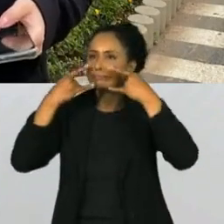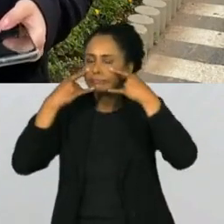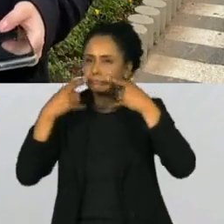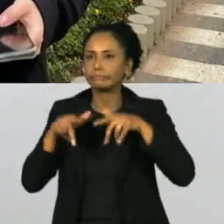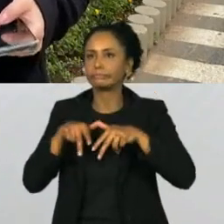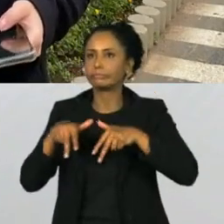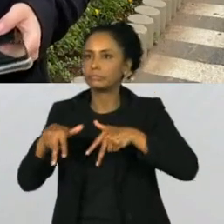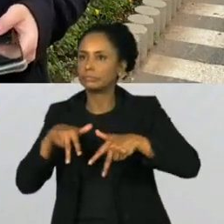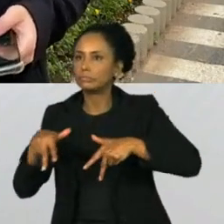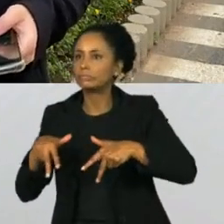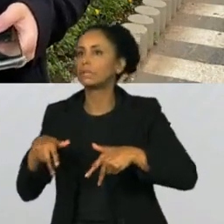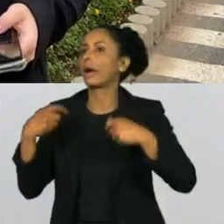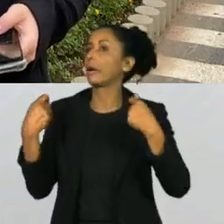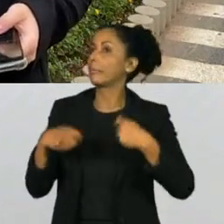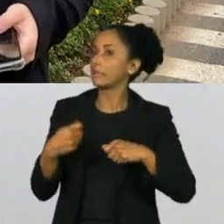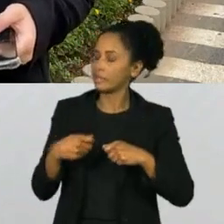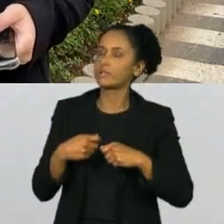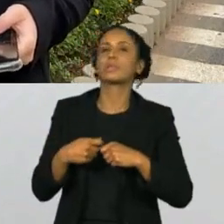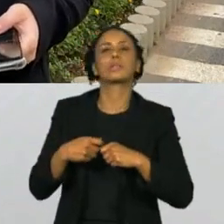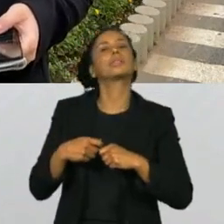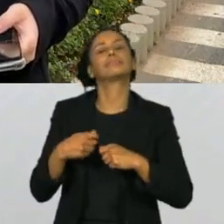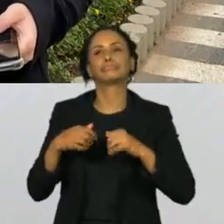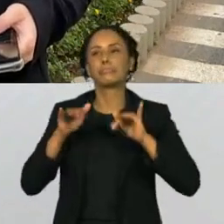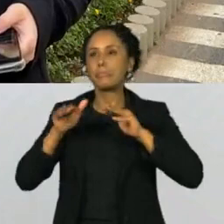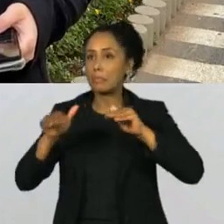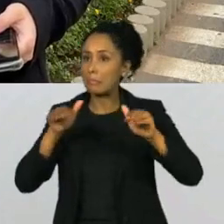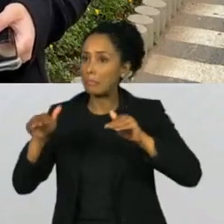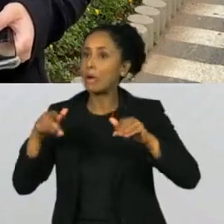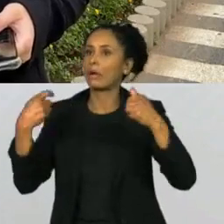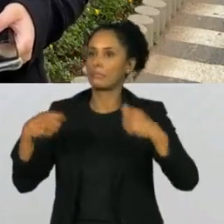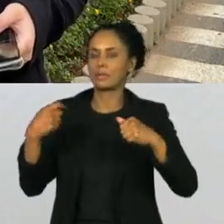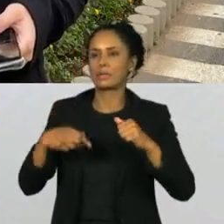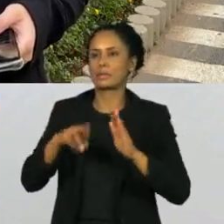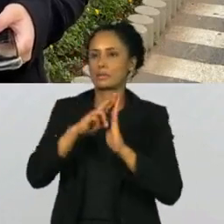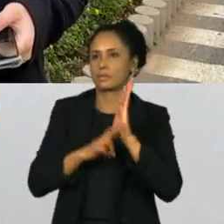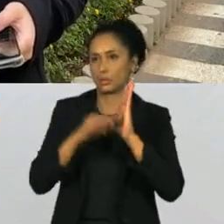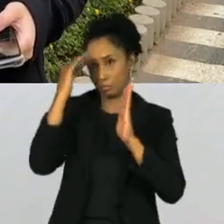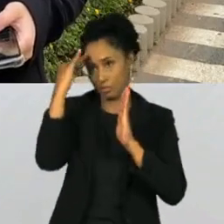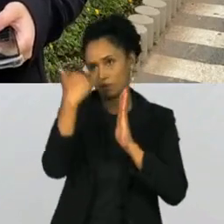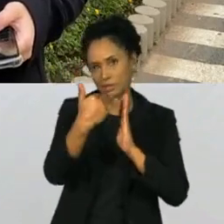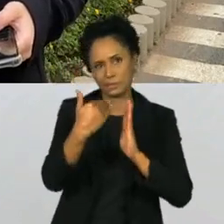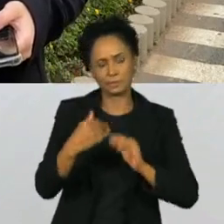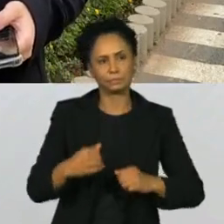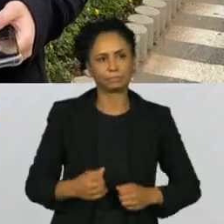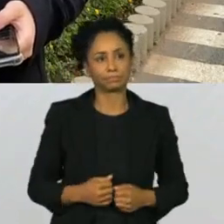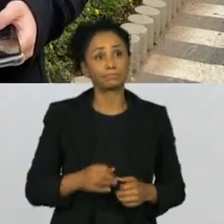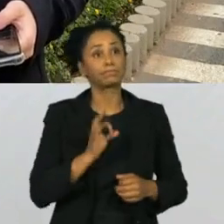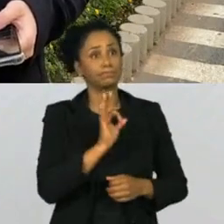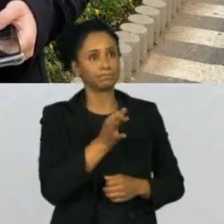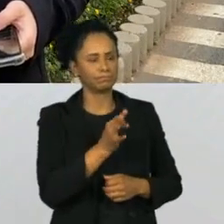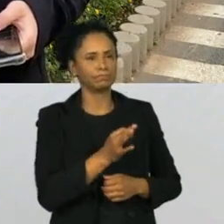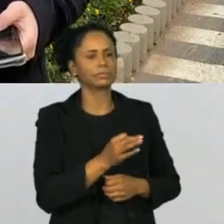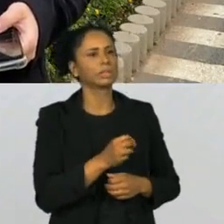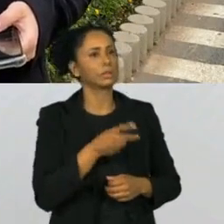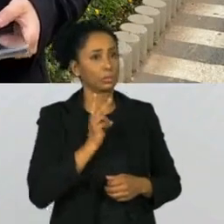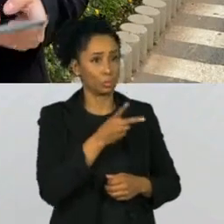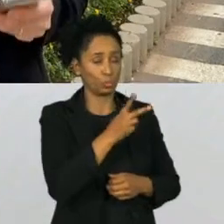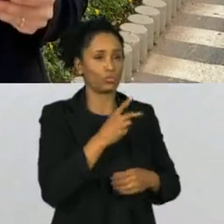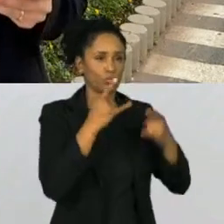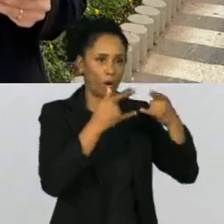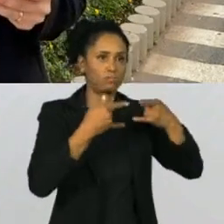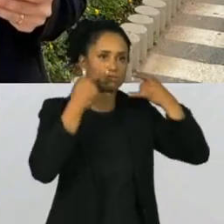o alerta que os órgãos de saúde vêm fazendo, Edu. Com certeza, nunca se descuidar, né? Aliás, como está a situação da covid no Brasil, Aline?